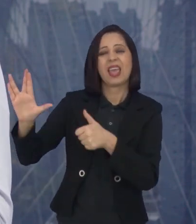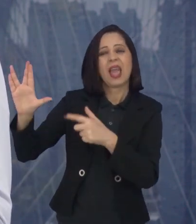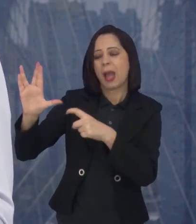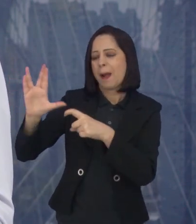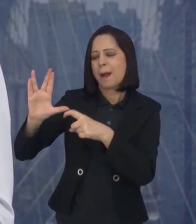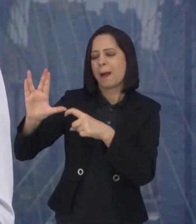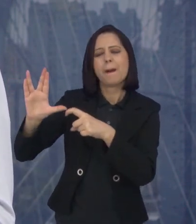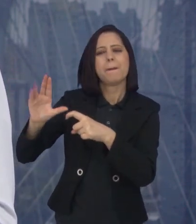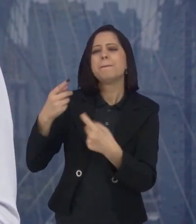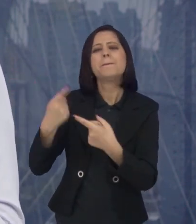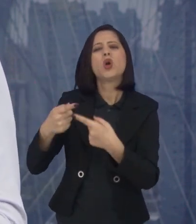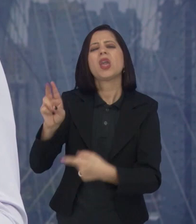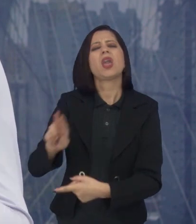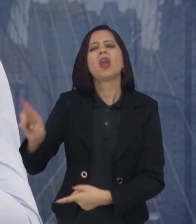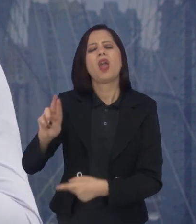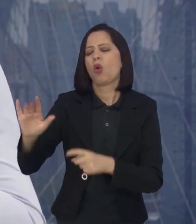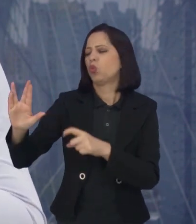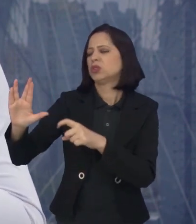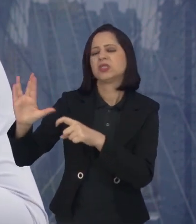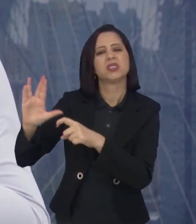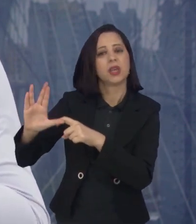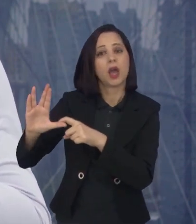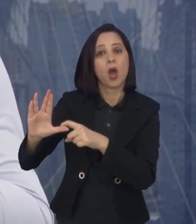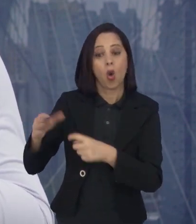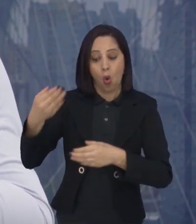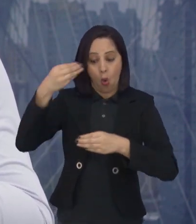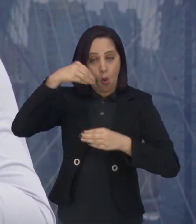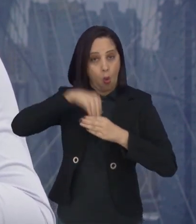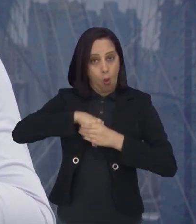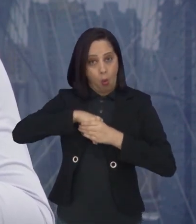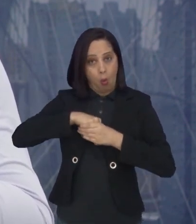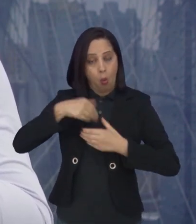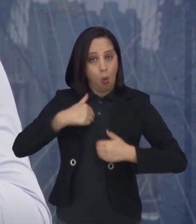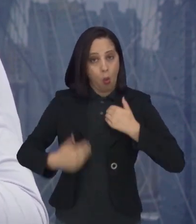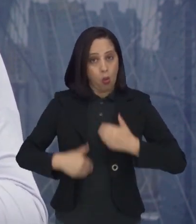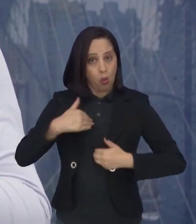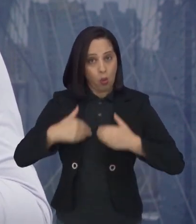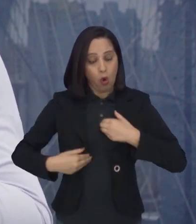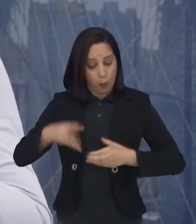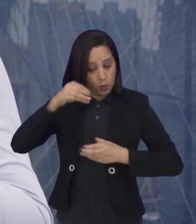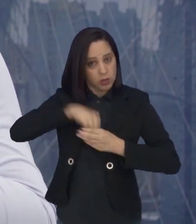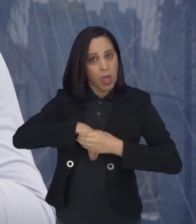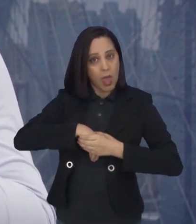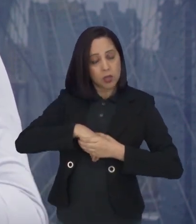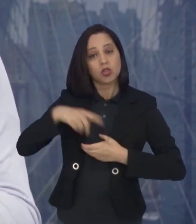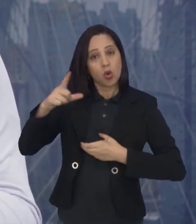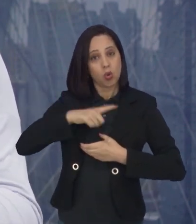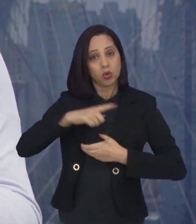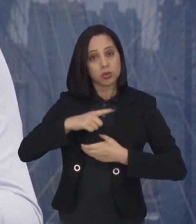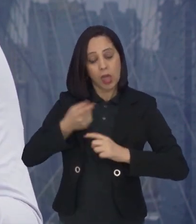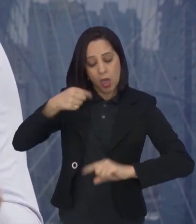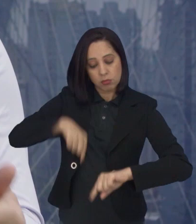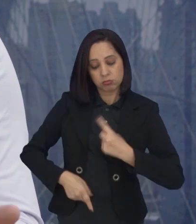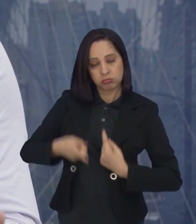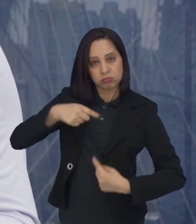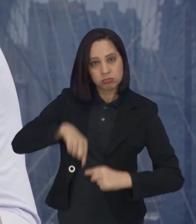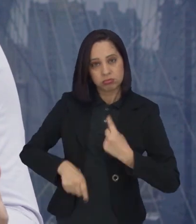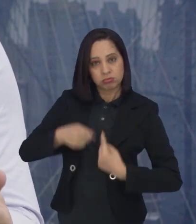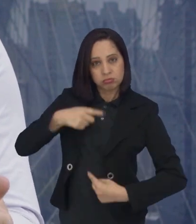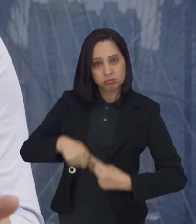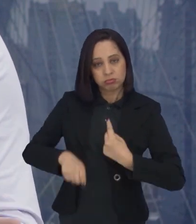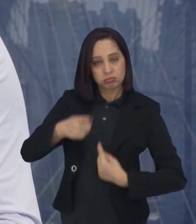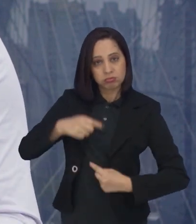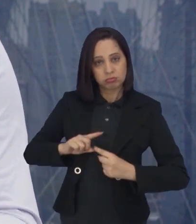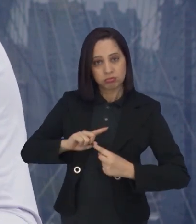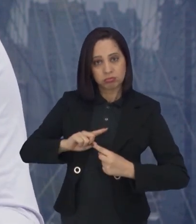usa o cannabis medicinal? O nosso corpo, ele produz cannabis. O nosso corpo tem a substância que